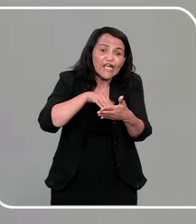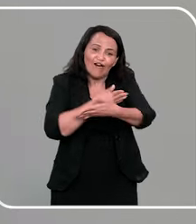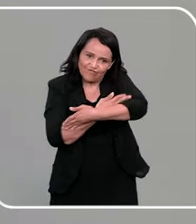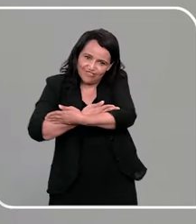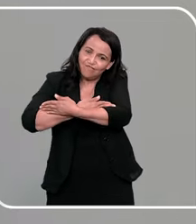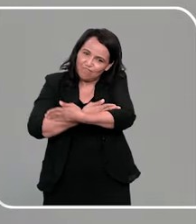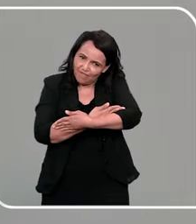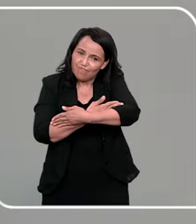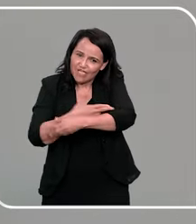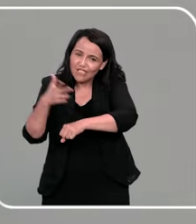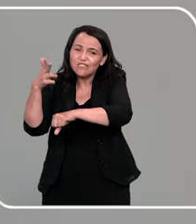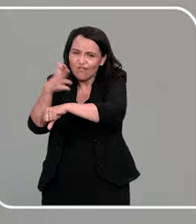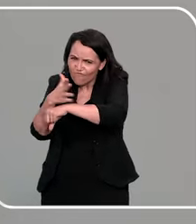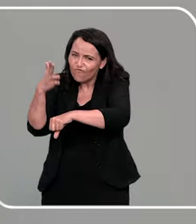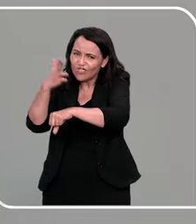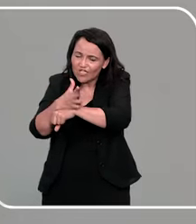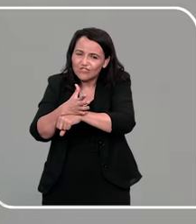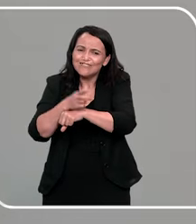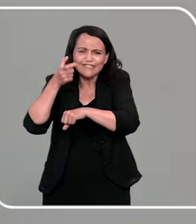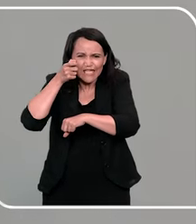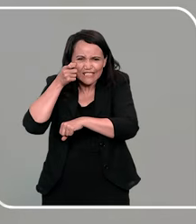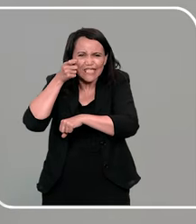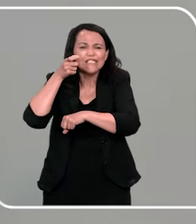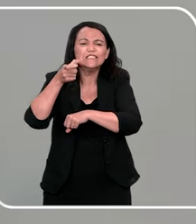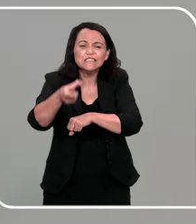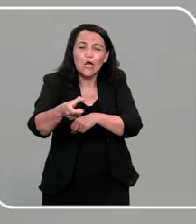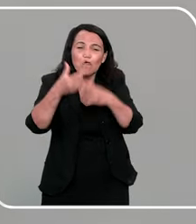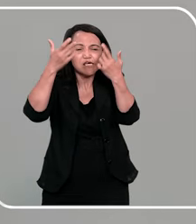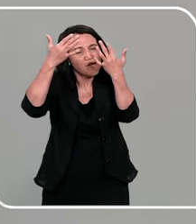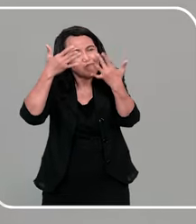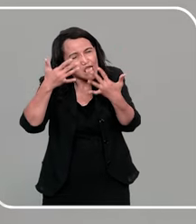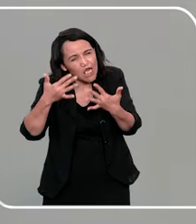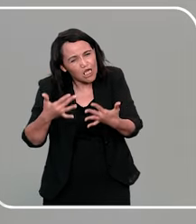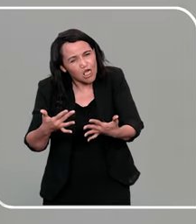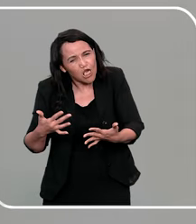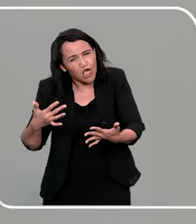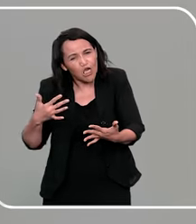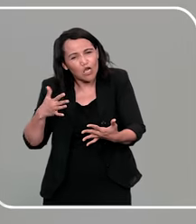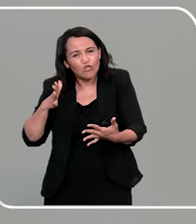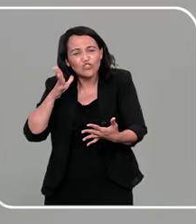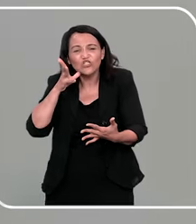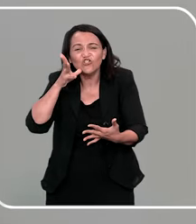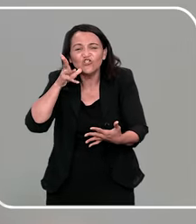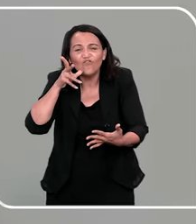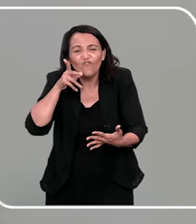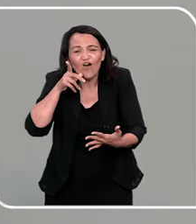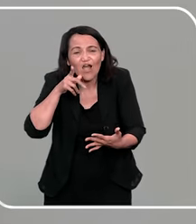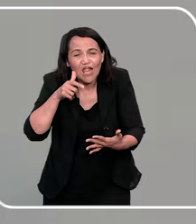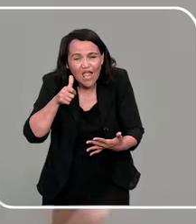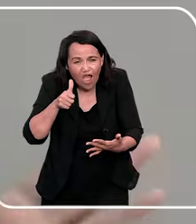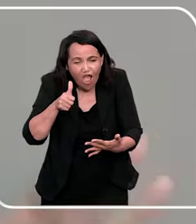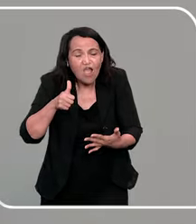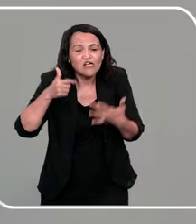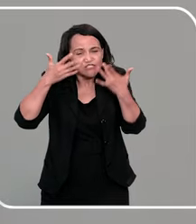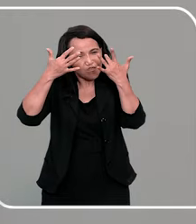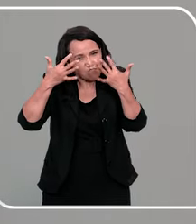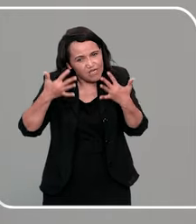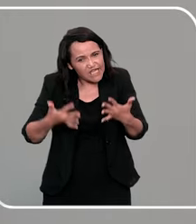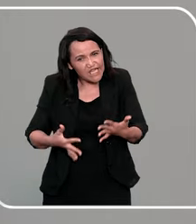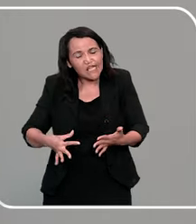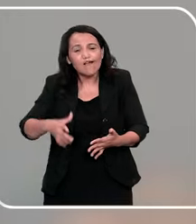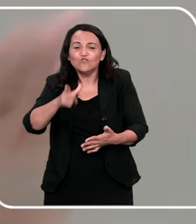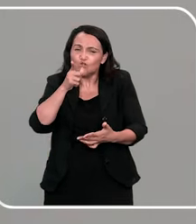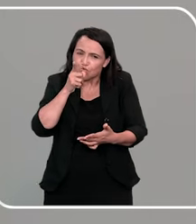com a leitura desse livro. E é muito interessante, porque ela vai explicando aos poucos, fala sobre partes íntimas também, e tem um momento que ela